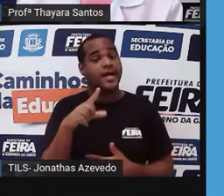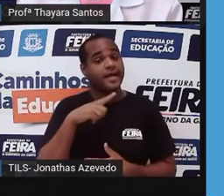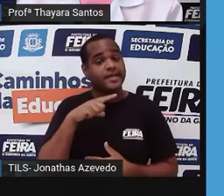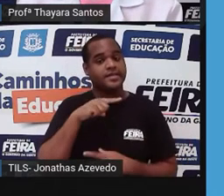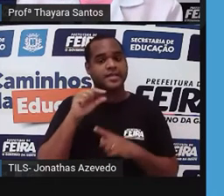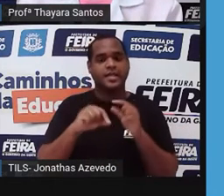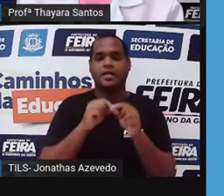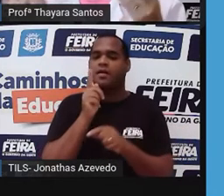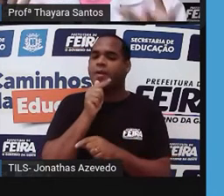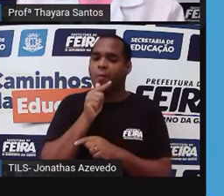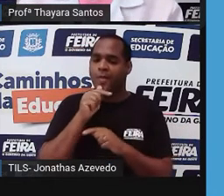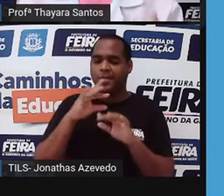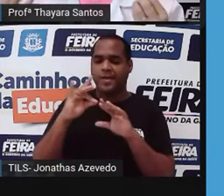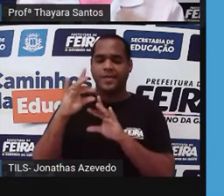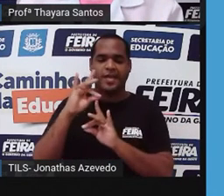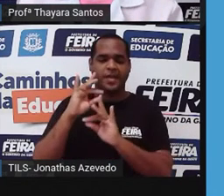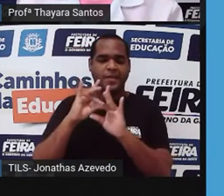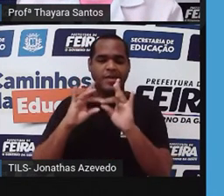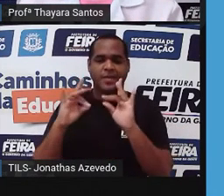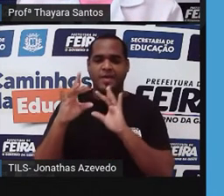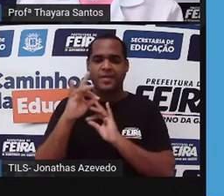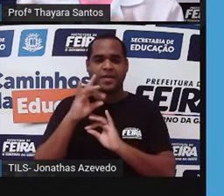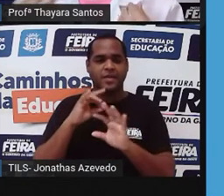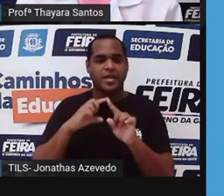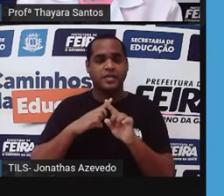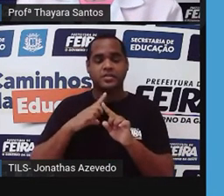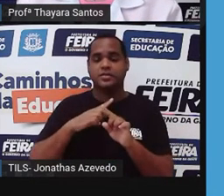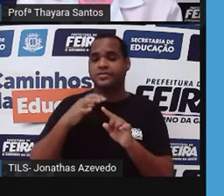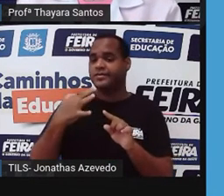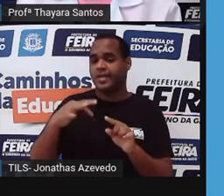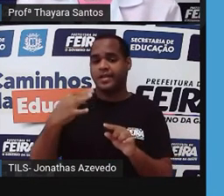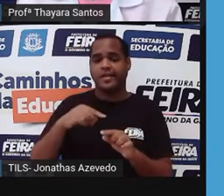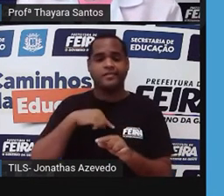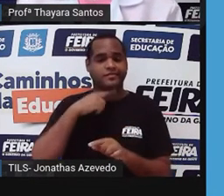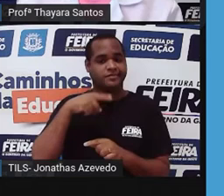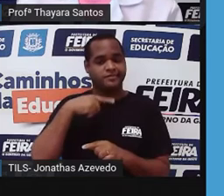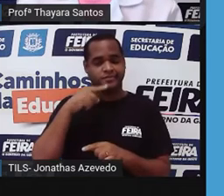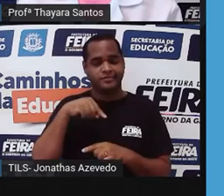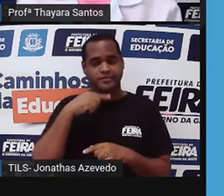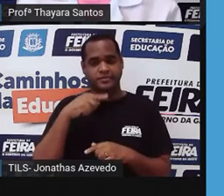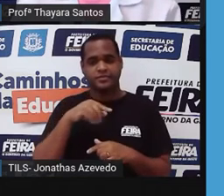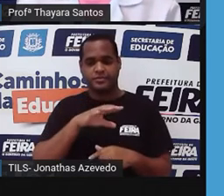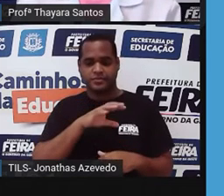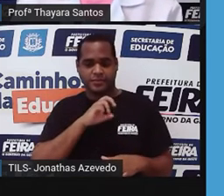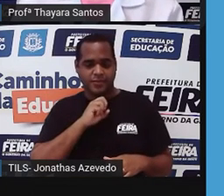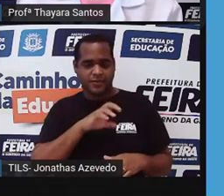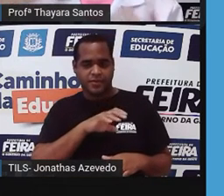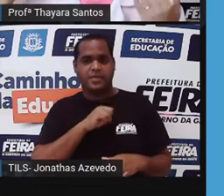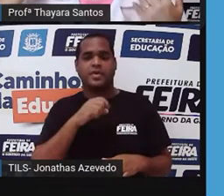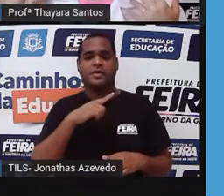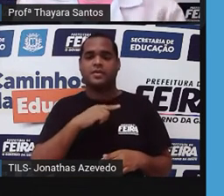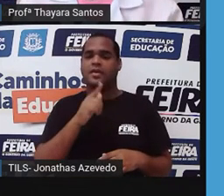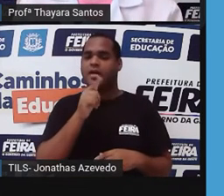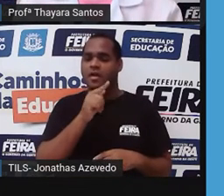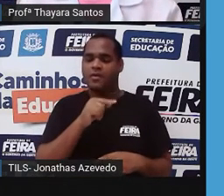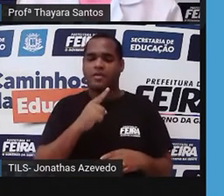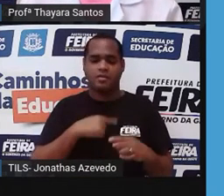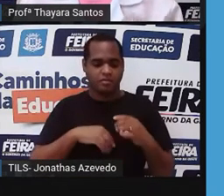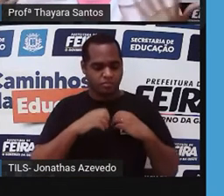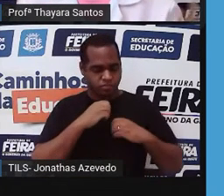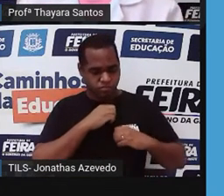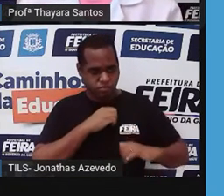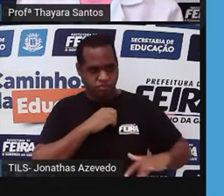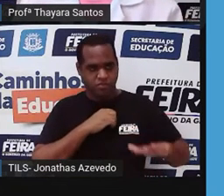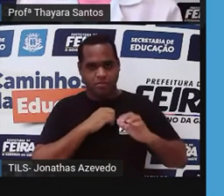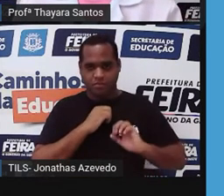aquosas mesmo, é porque o nosso intestino estava inflamado, não conseguiu absorver, reabsorver aquela água e a gente bota tudo para